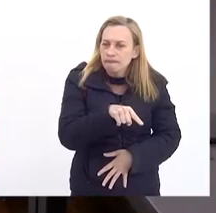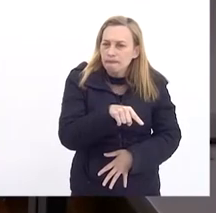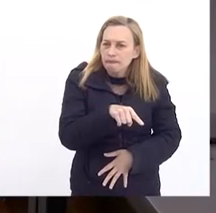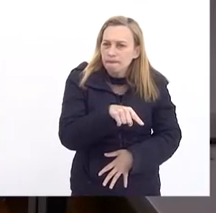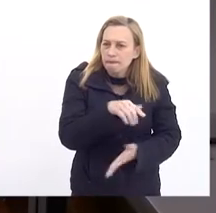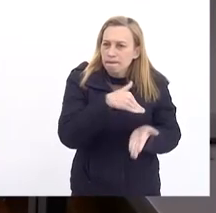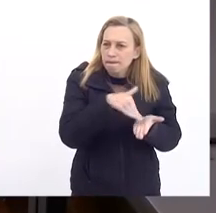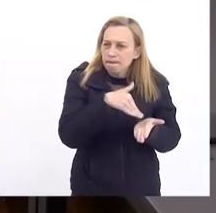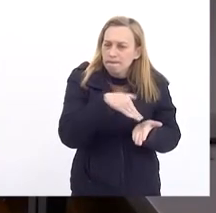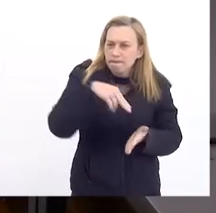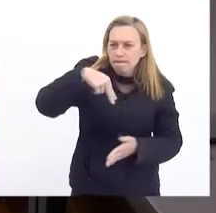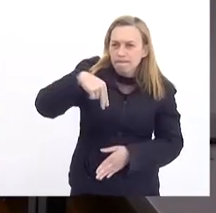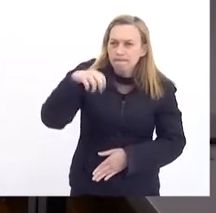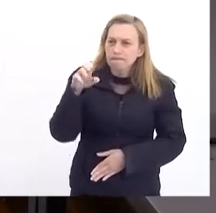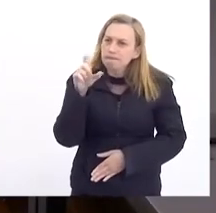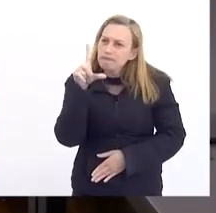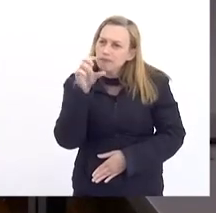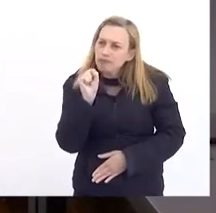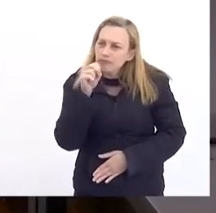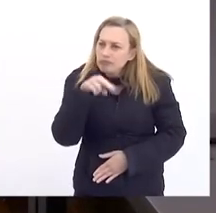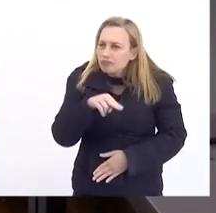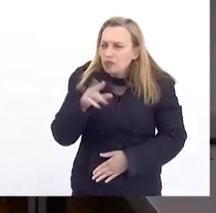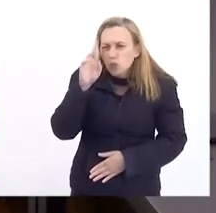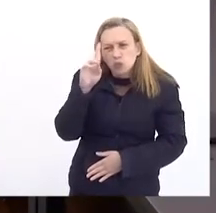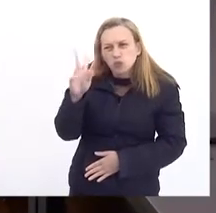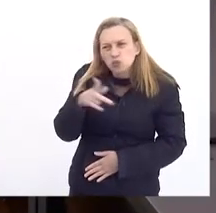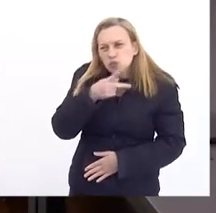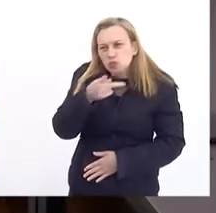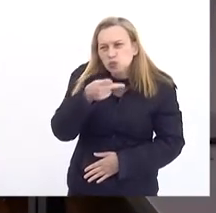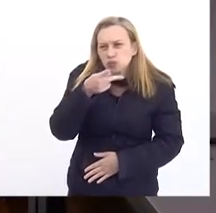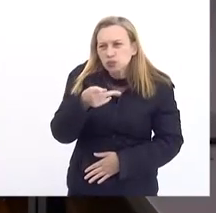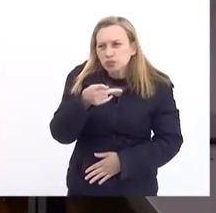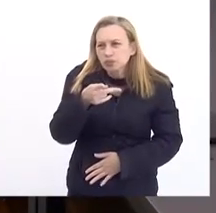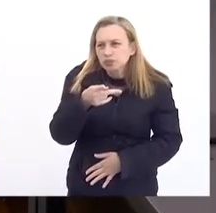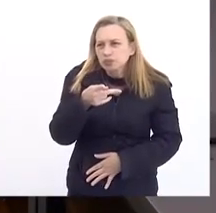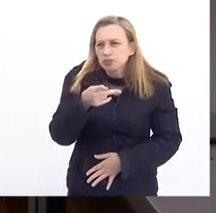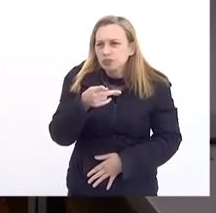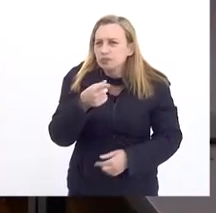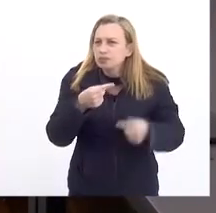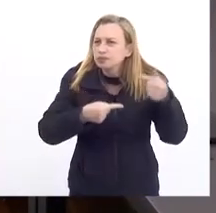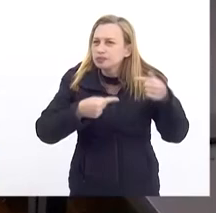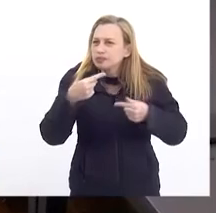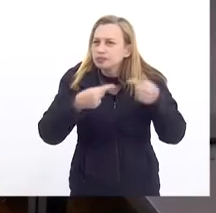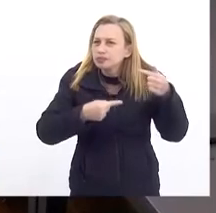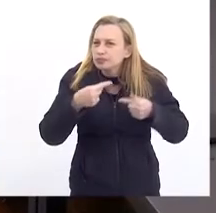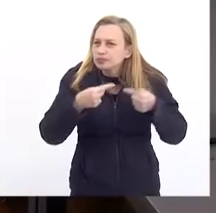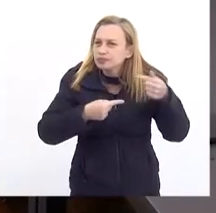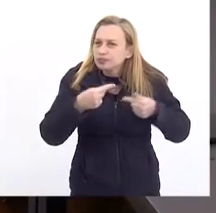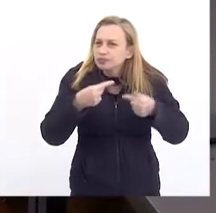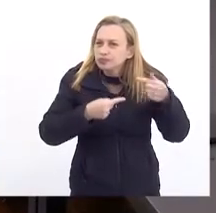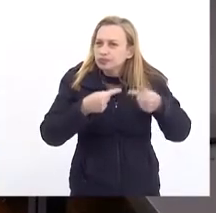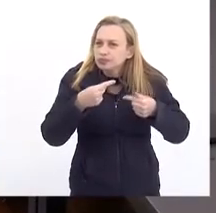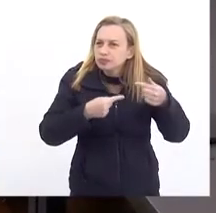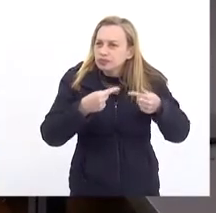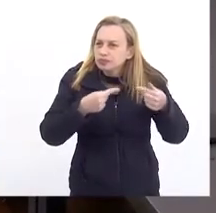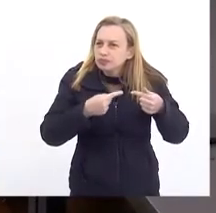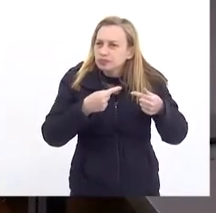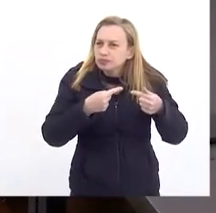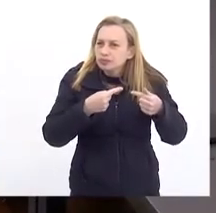Secretário Nelson O senhor Falou A respeito Da política De De